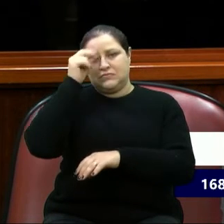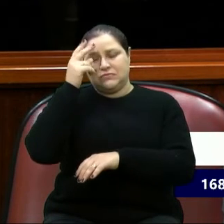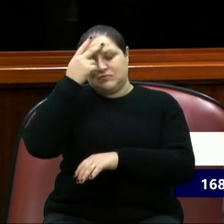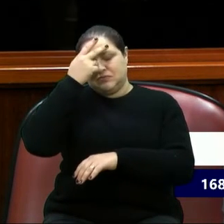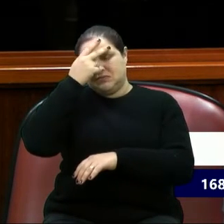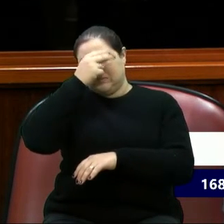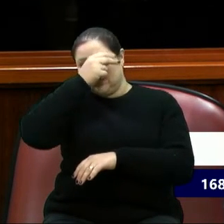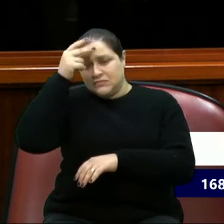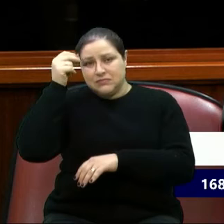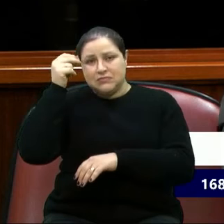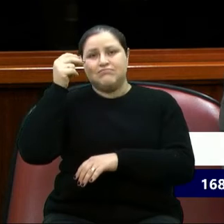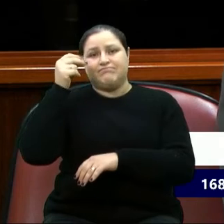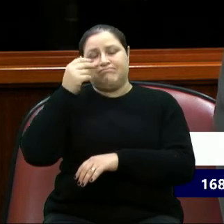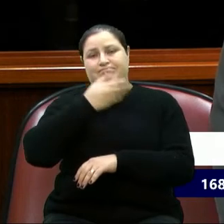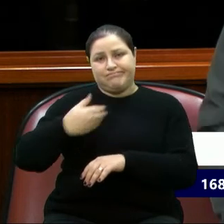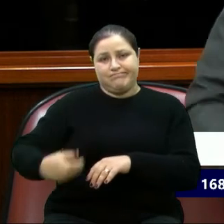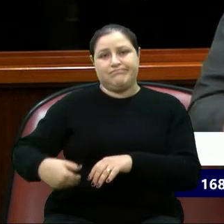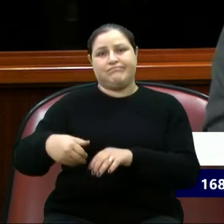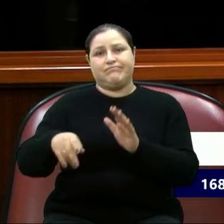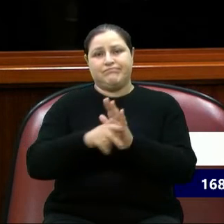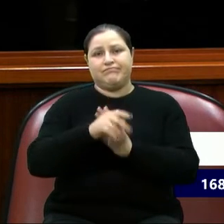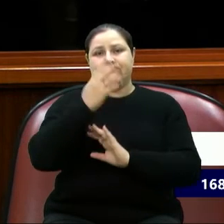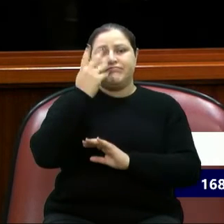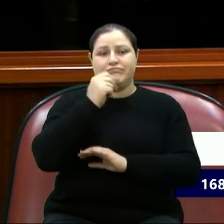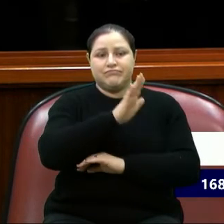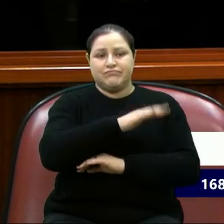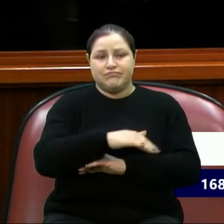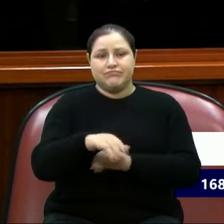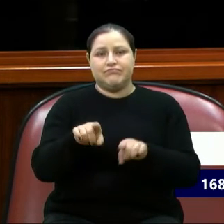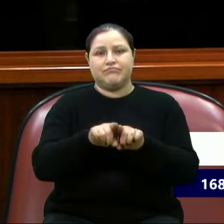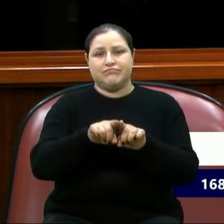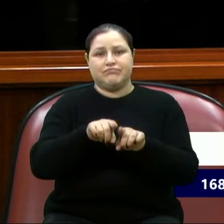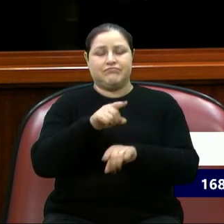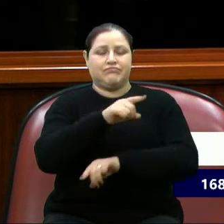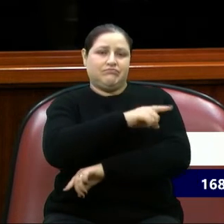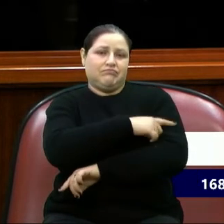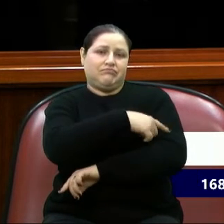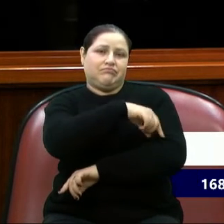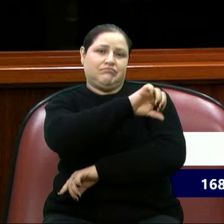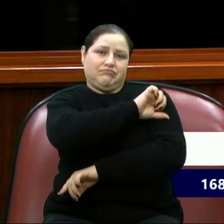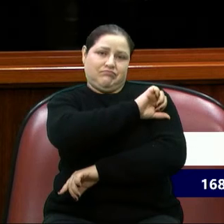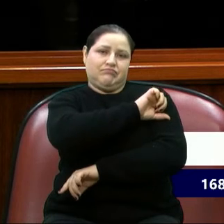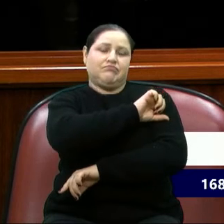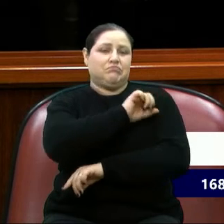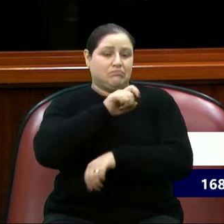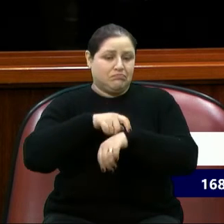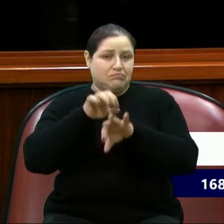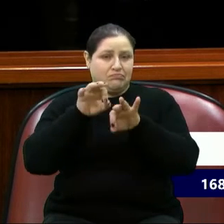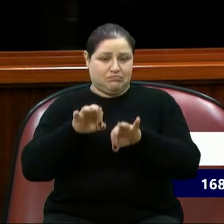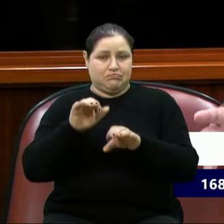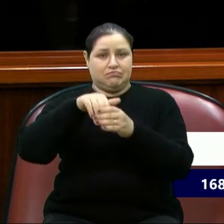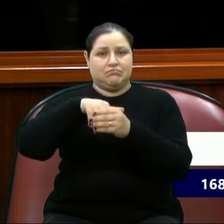fundamental. Acho que isso é bem importante. Então, no momento oportuno, votarei favorável a esse importante